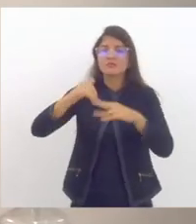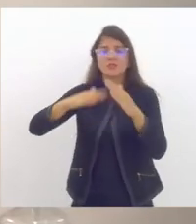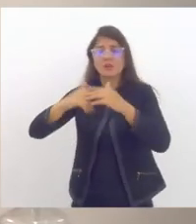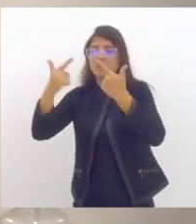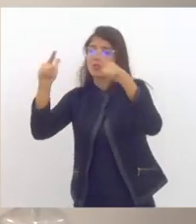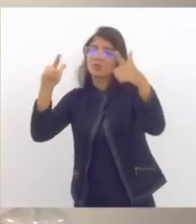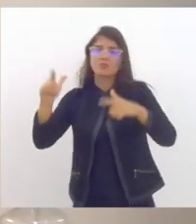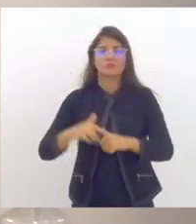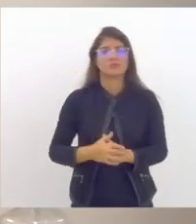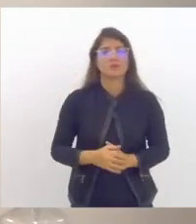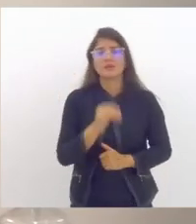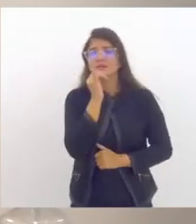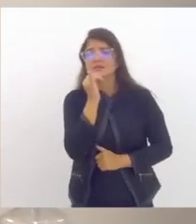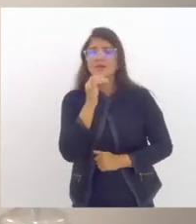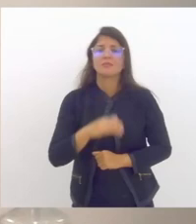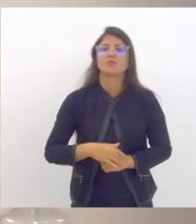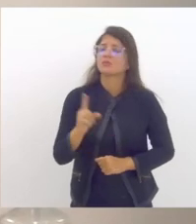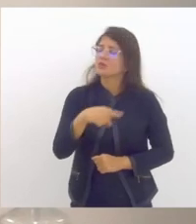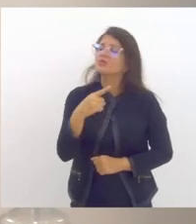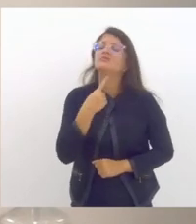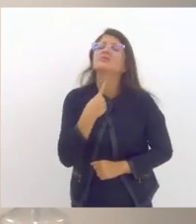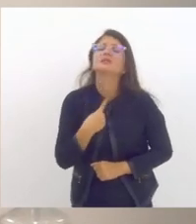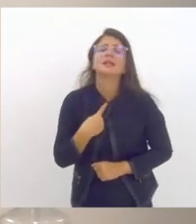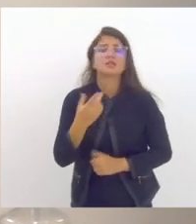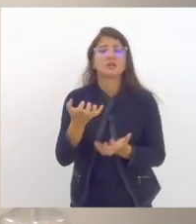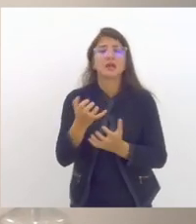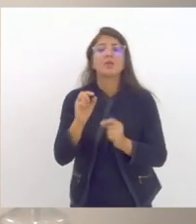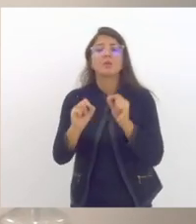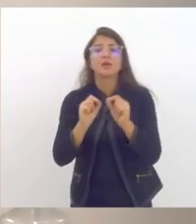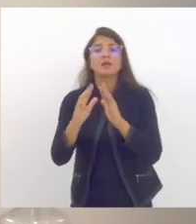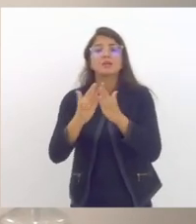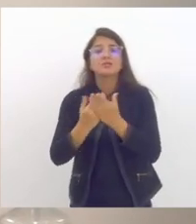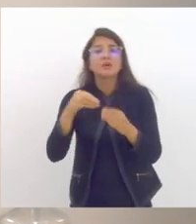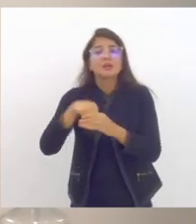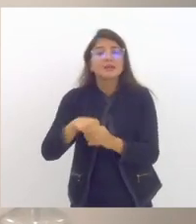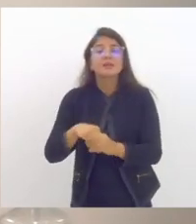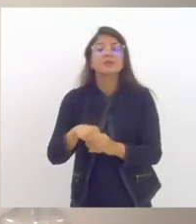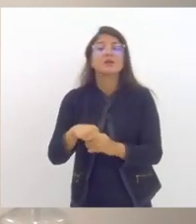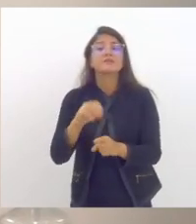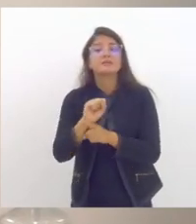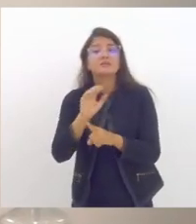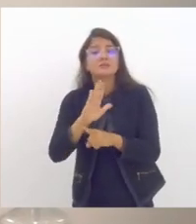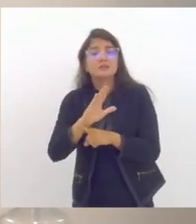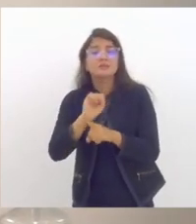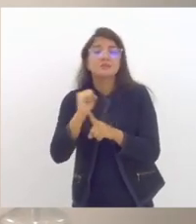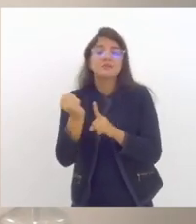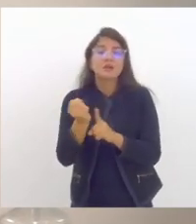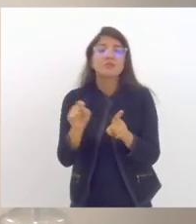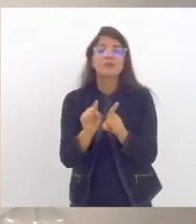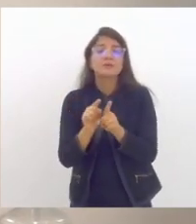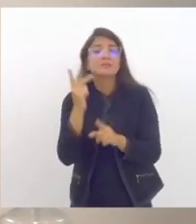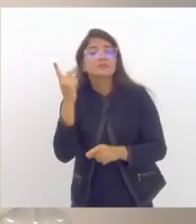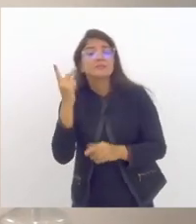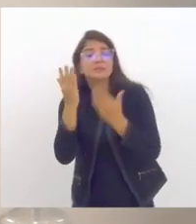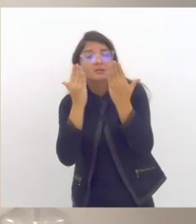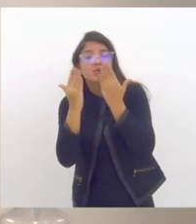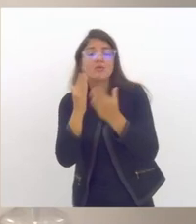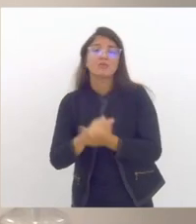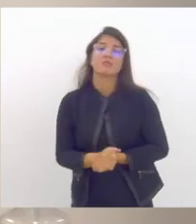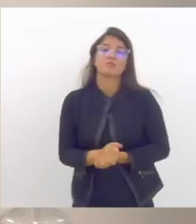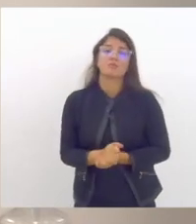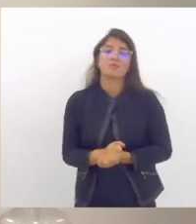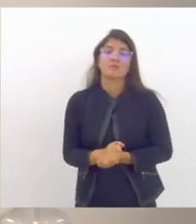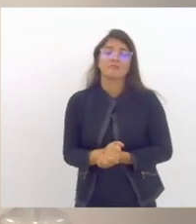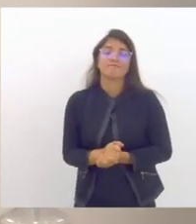fundamental que desejamos ter de assistentes sociais e psicólogos na rede mas a verdade é que a gente hoje em muitas escolas em